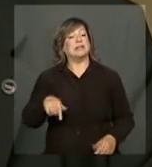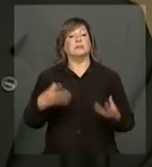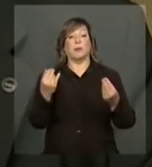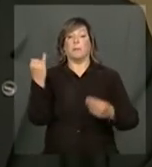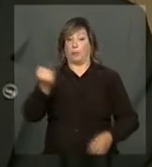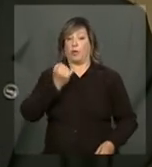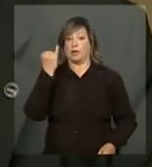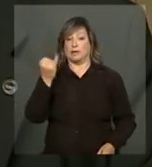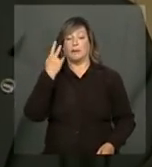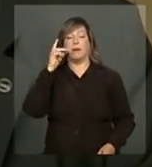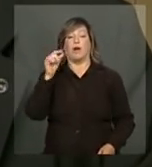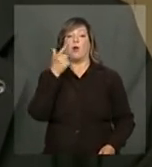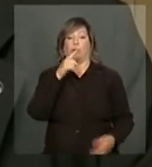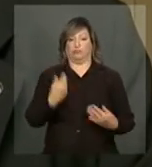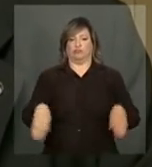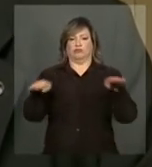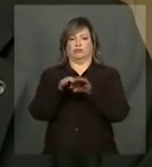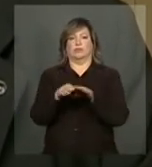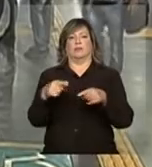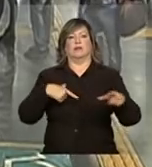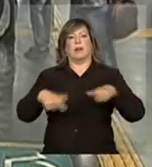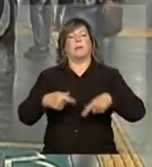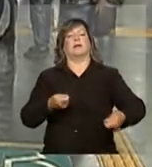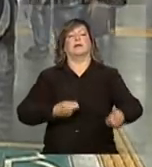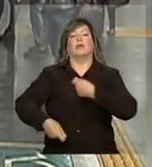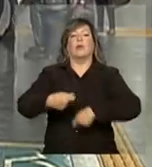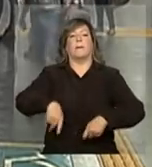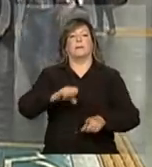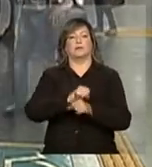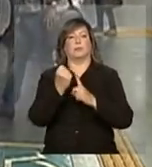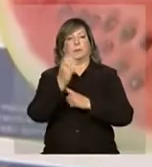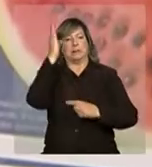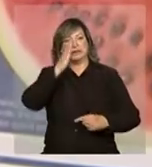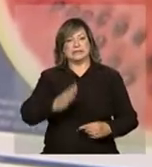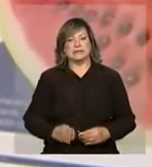importante para a competitividade da sociedade brasileira.